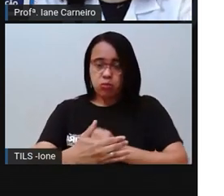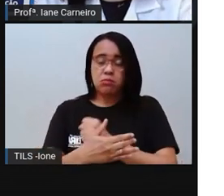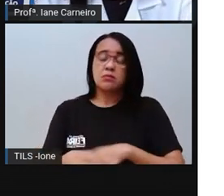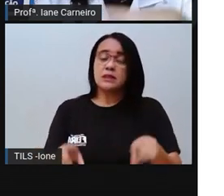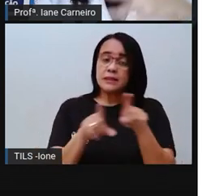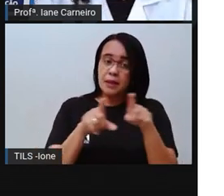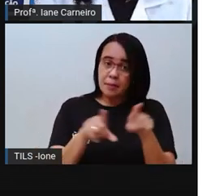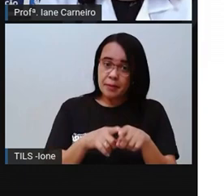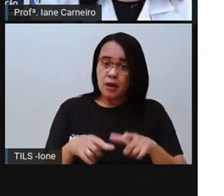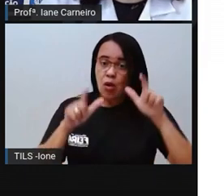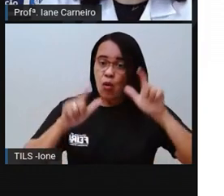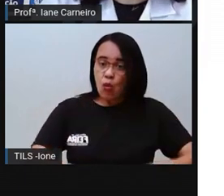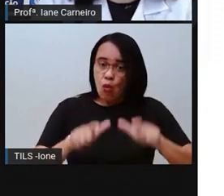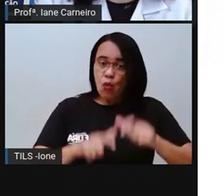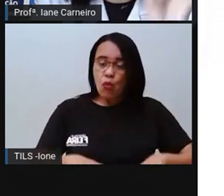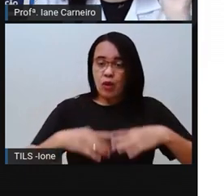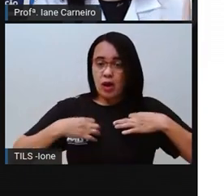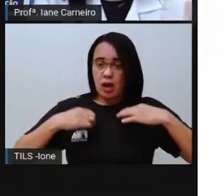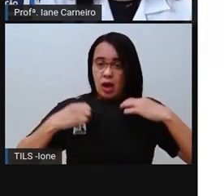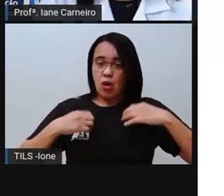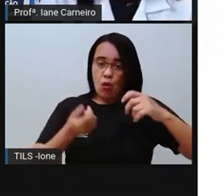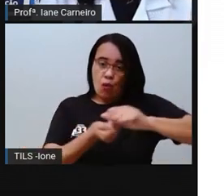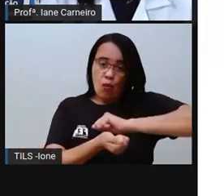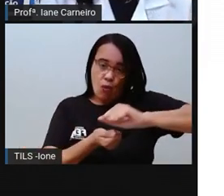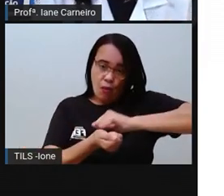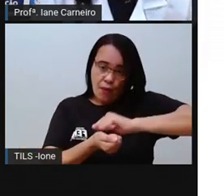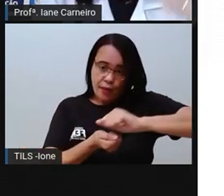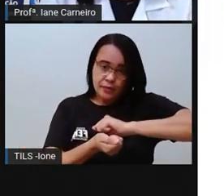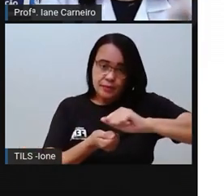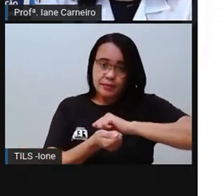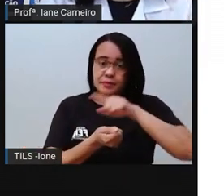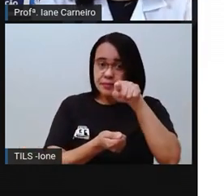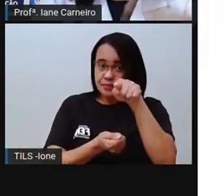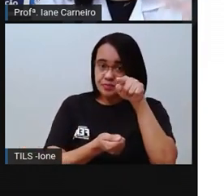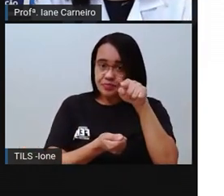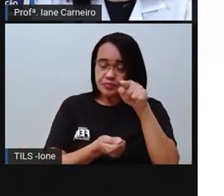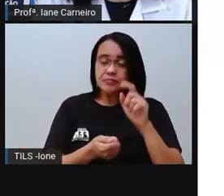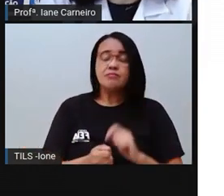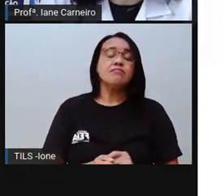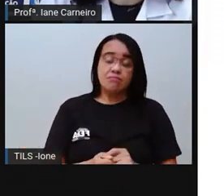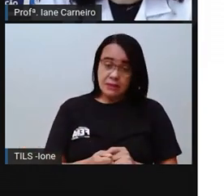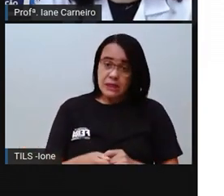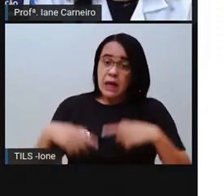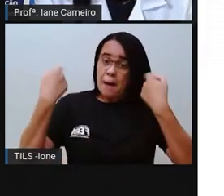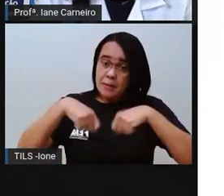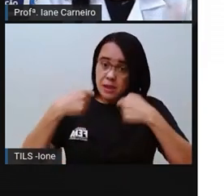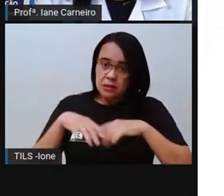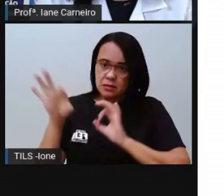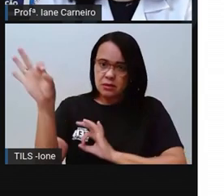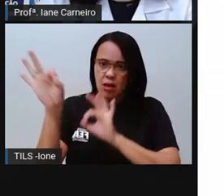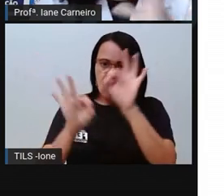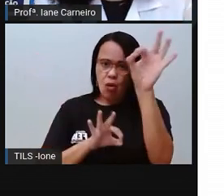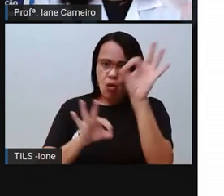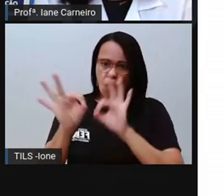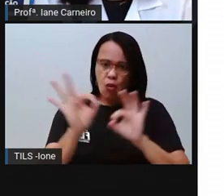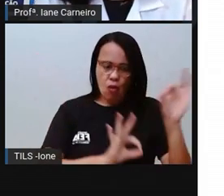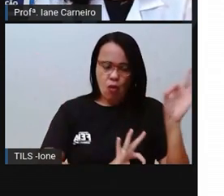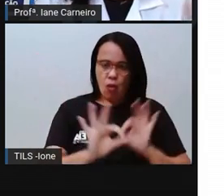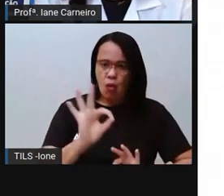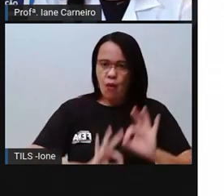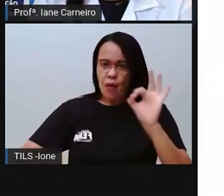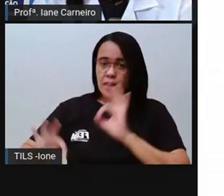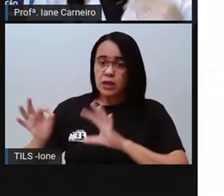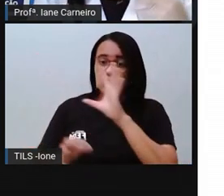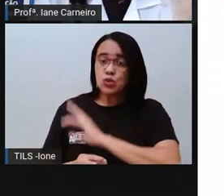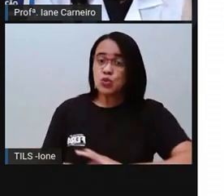roupa, lava pano de chão, né? Guarda vassoura, guarda pá. Então, outro lugar que a